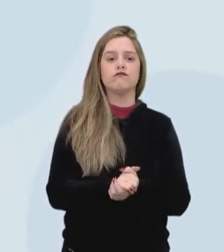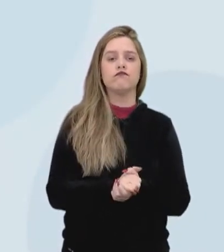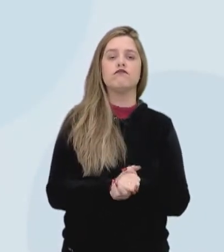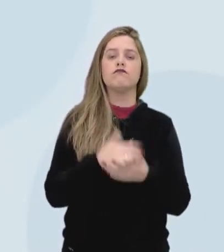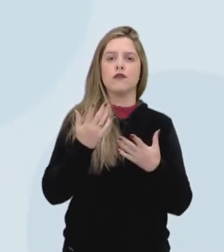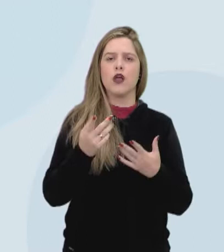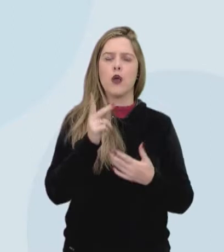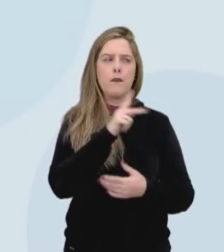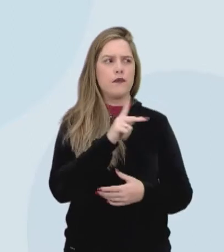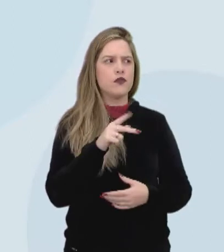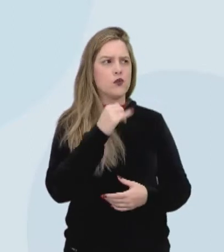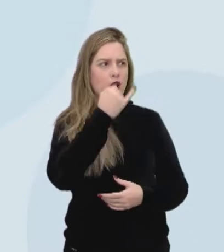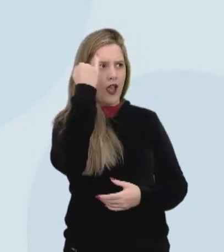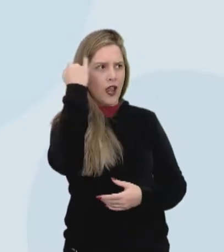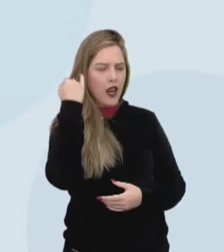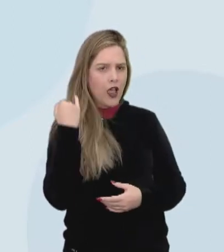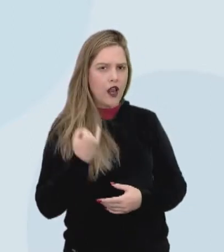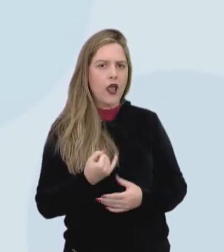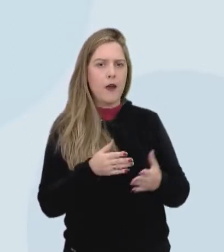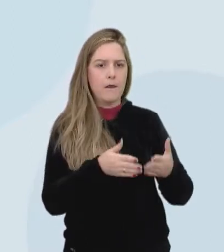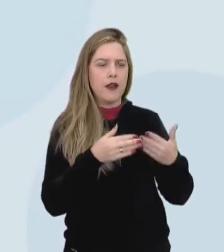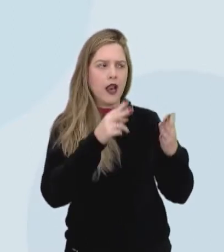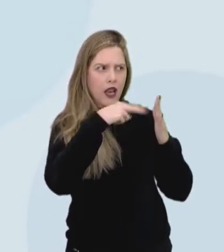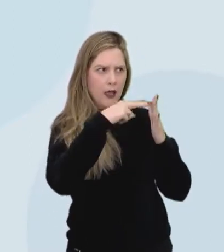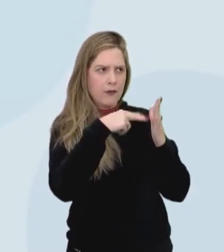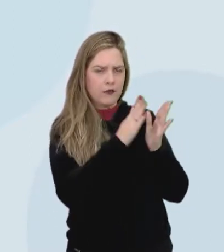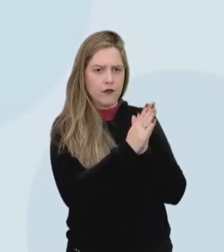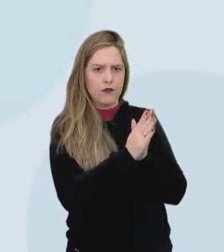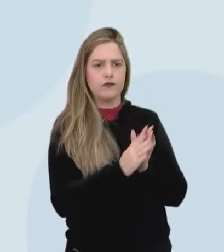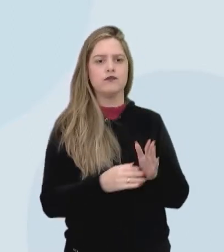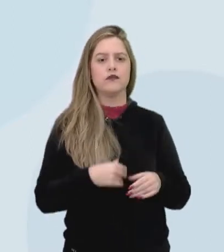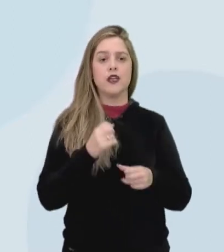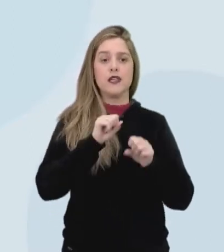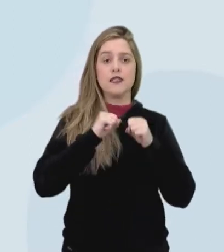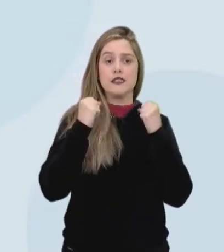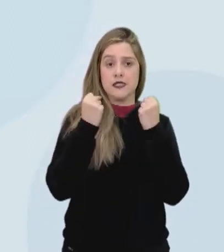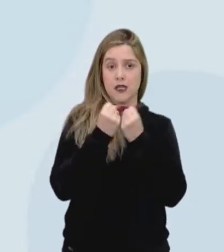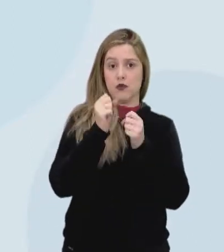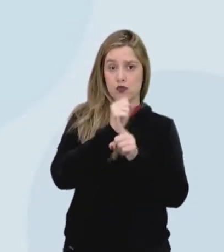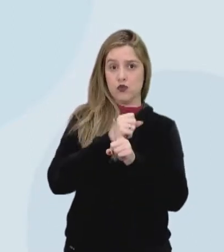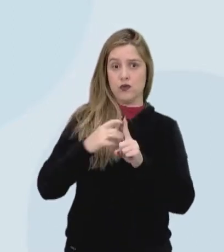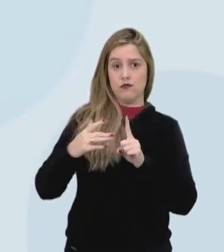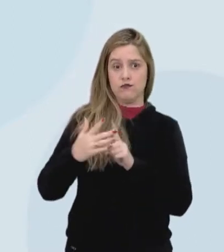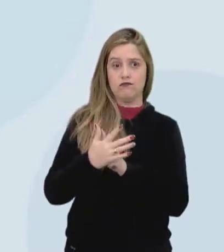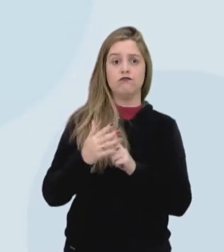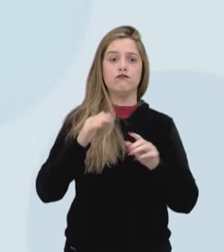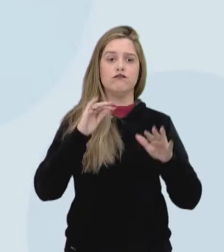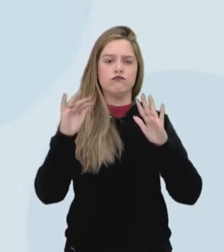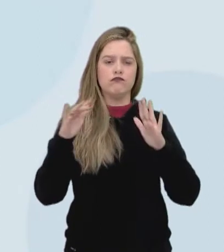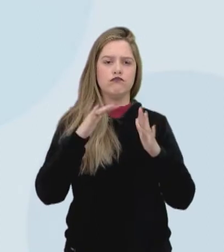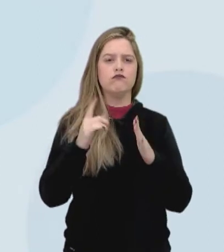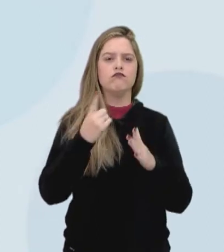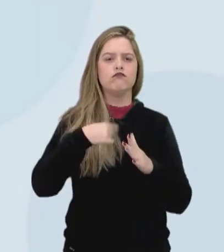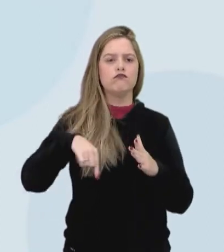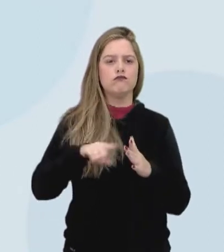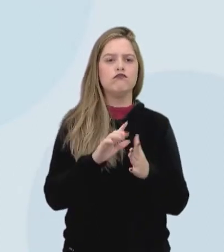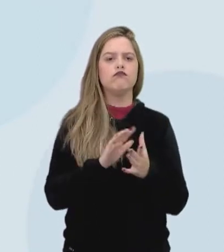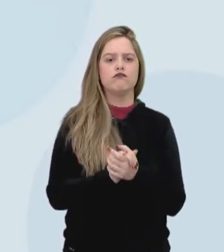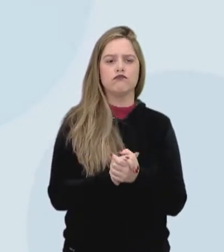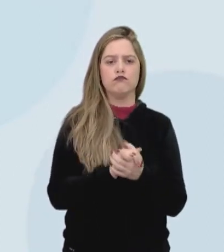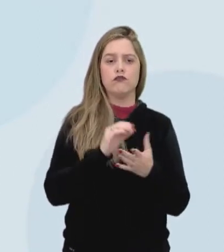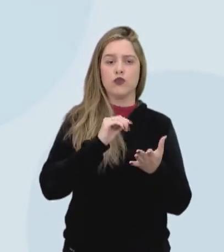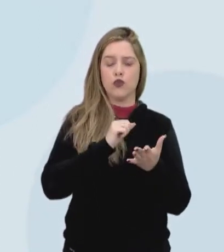Professora Ilana, por gentileza, lê pra nós aqui. É o sistema social, grifado aí, pra quem tiver, tá